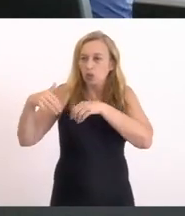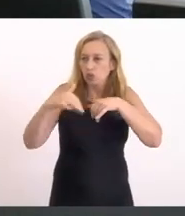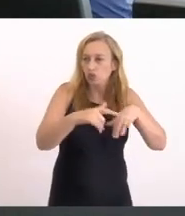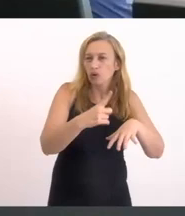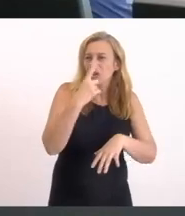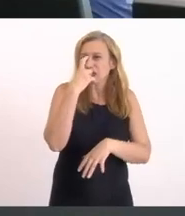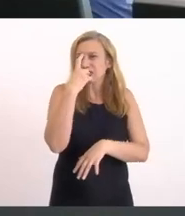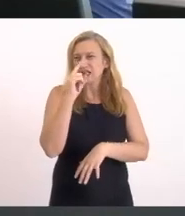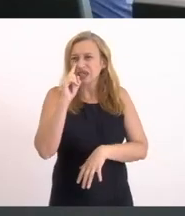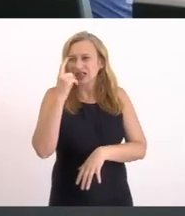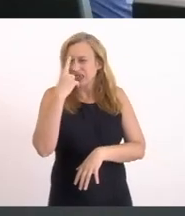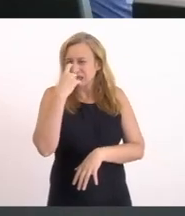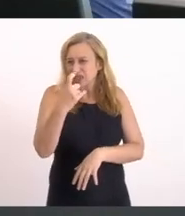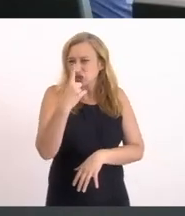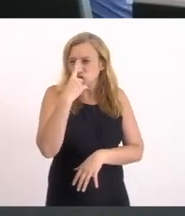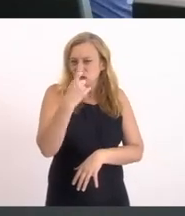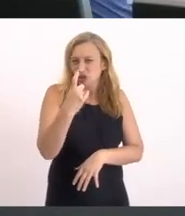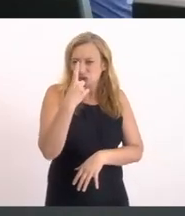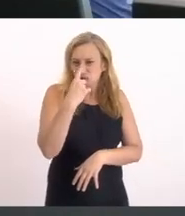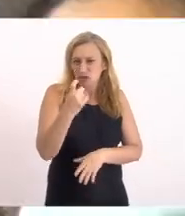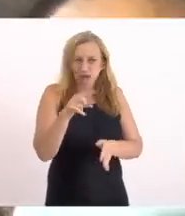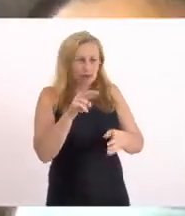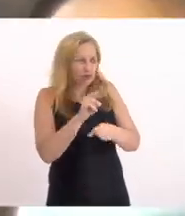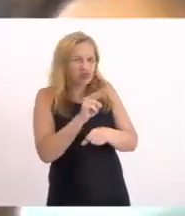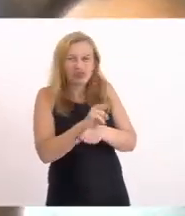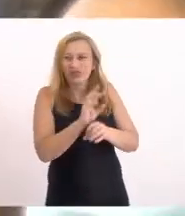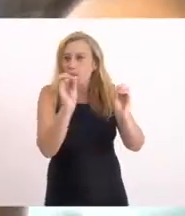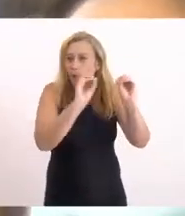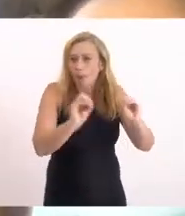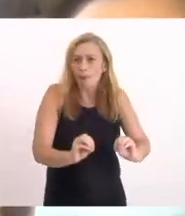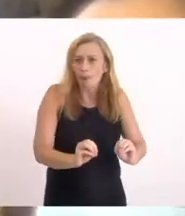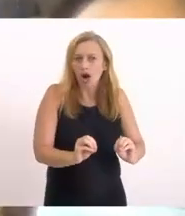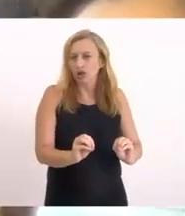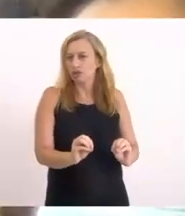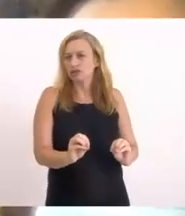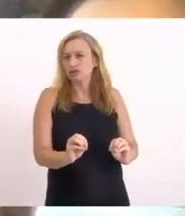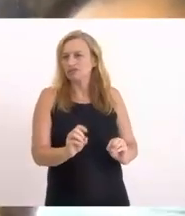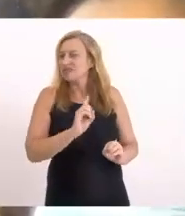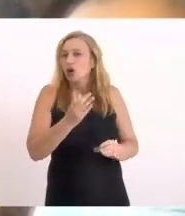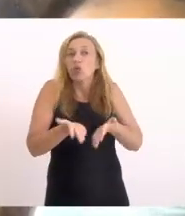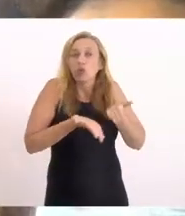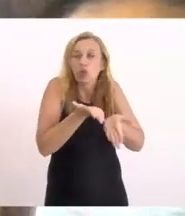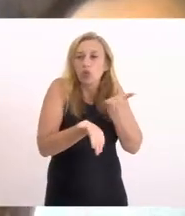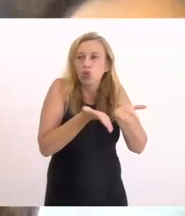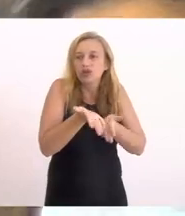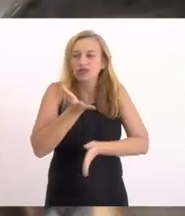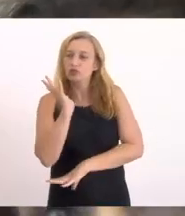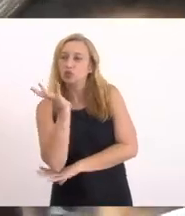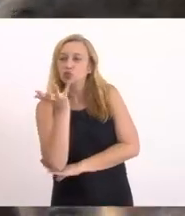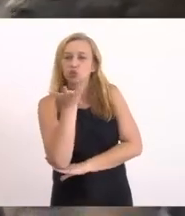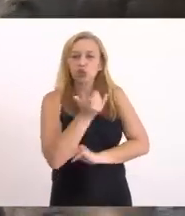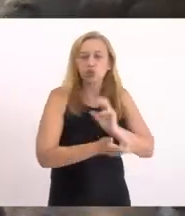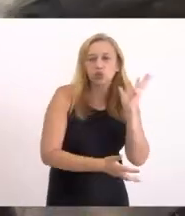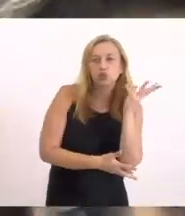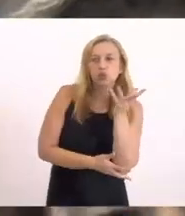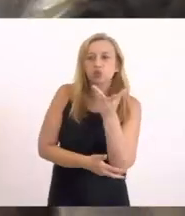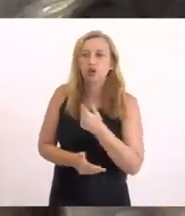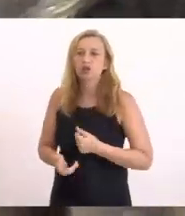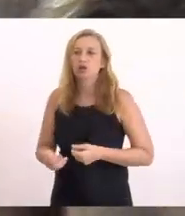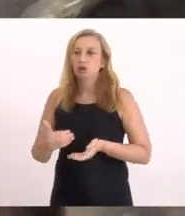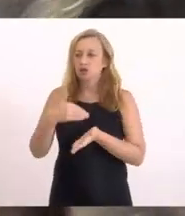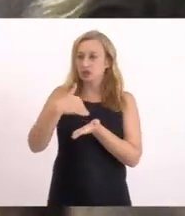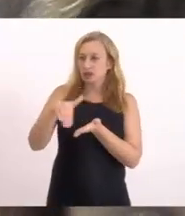lixos Lixo não tem fiscalização de nada Sacuarema não Não cuida do meio ambiente O